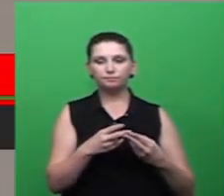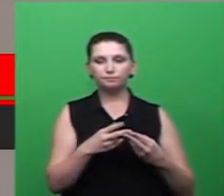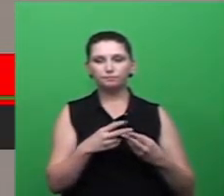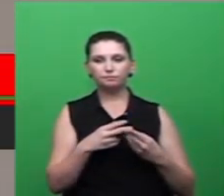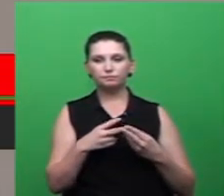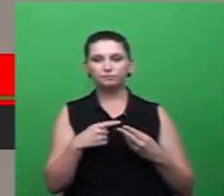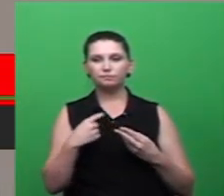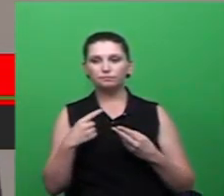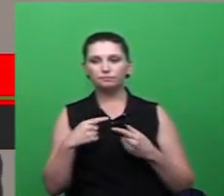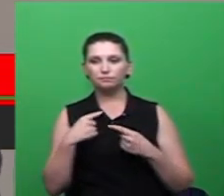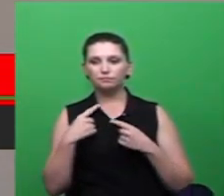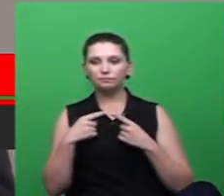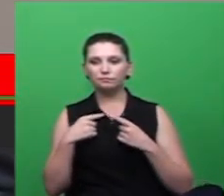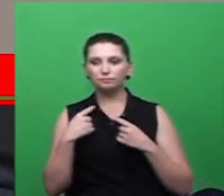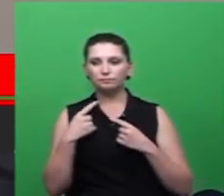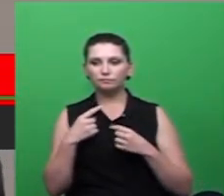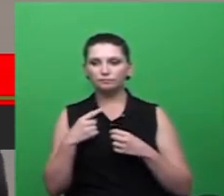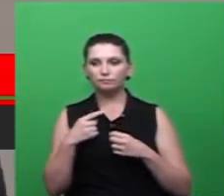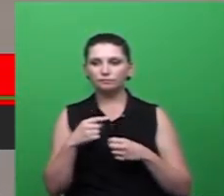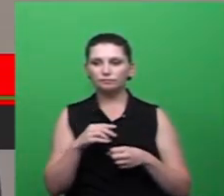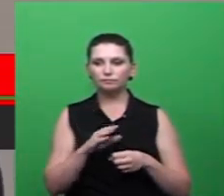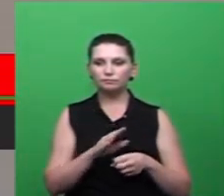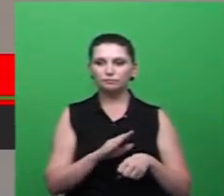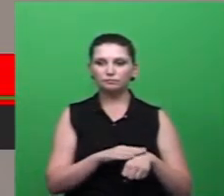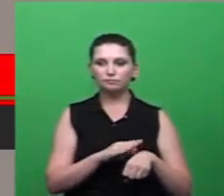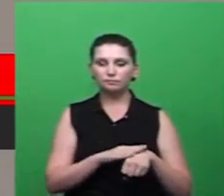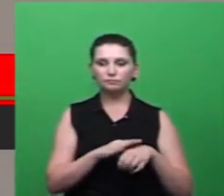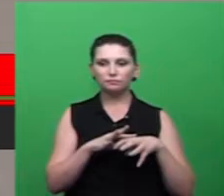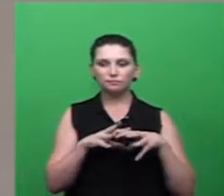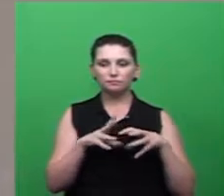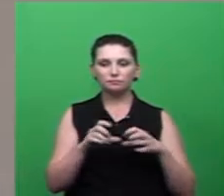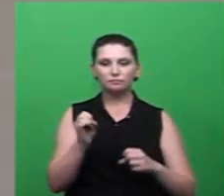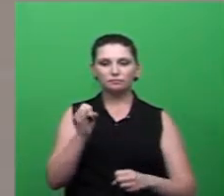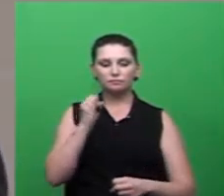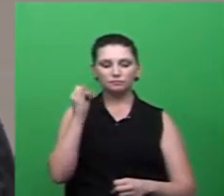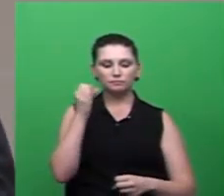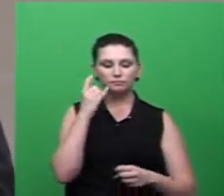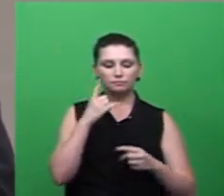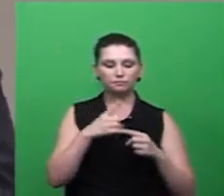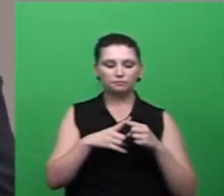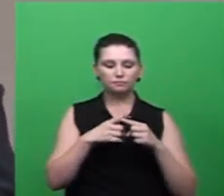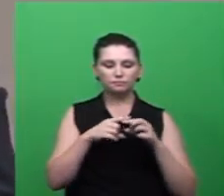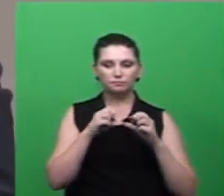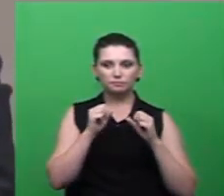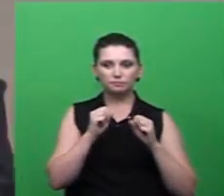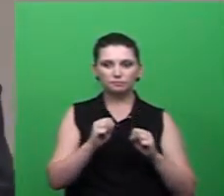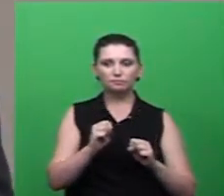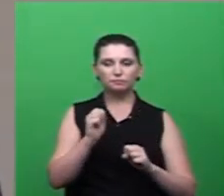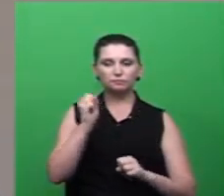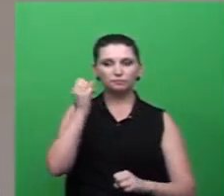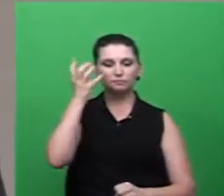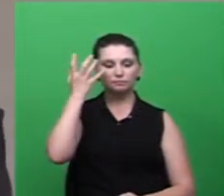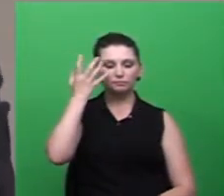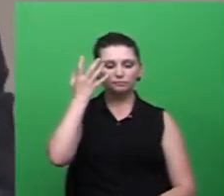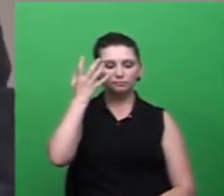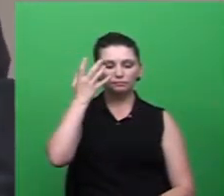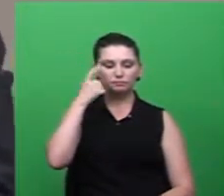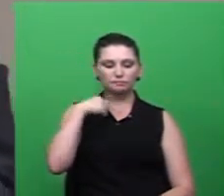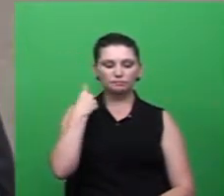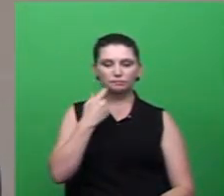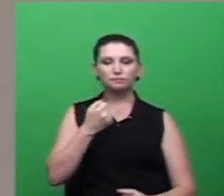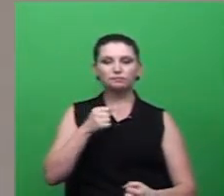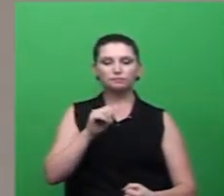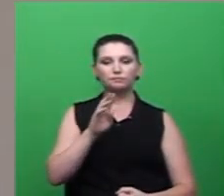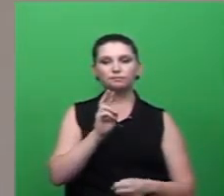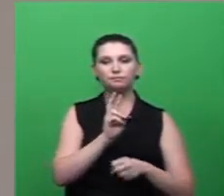o tempo do mosquito enfim tudo isso aqui eu acho que importante porque aqui realmente é uma caixa de ressonância onde a